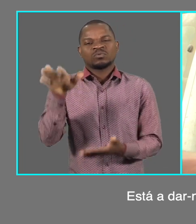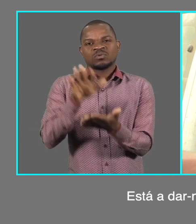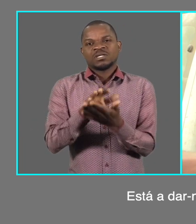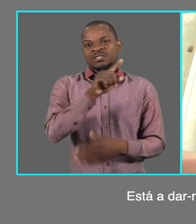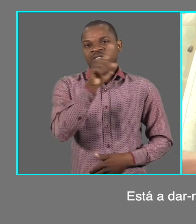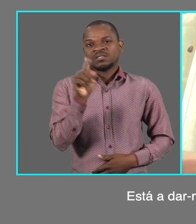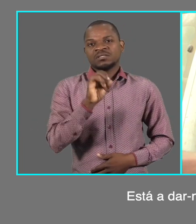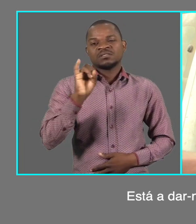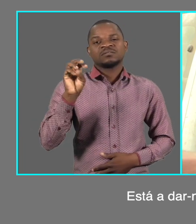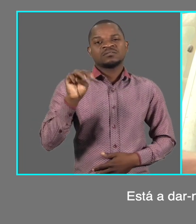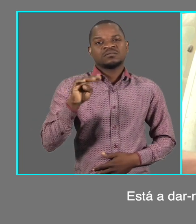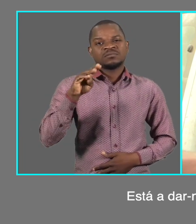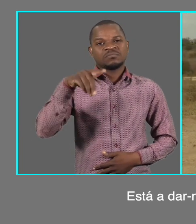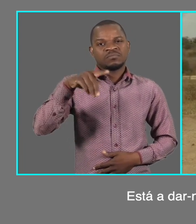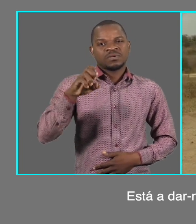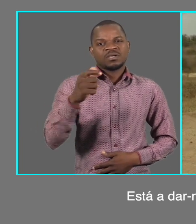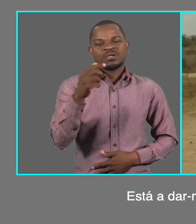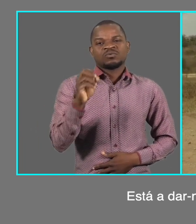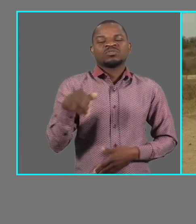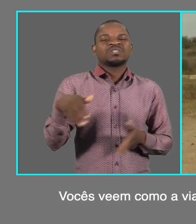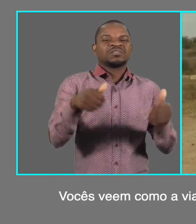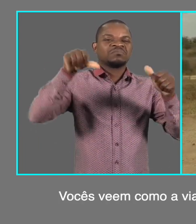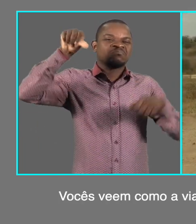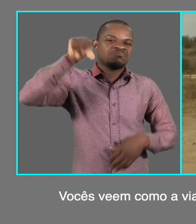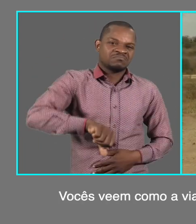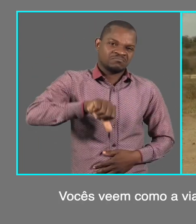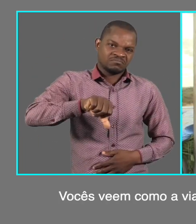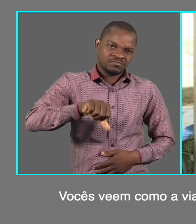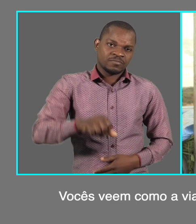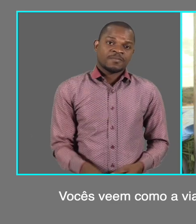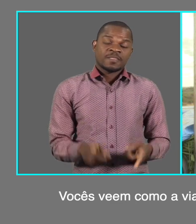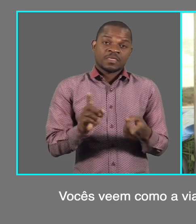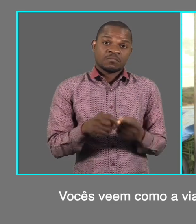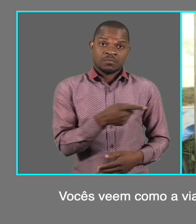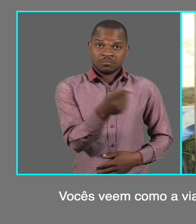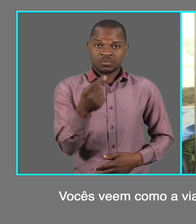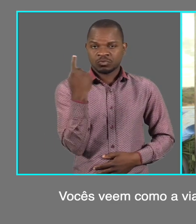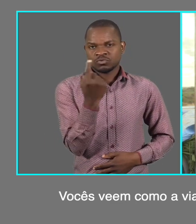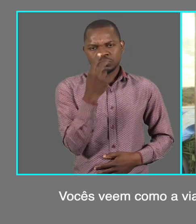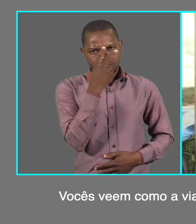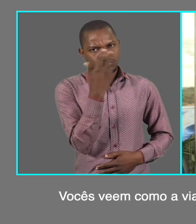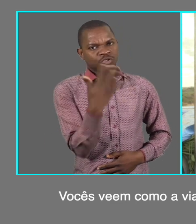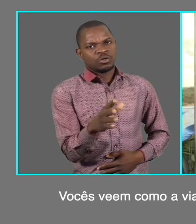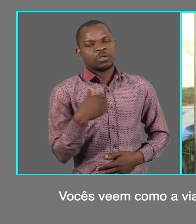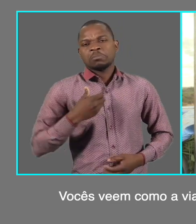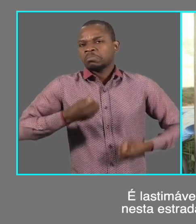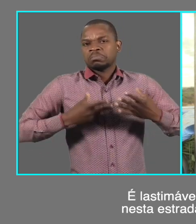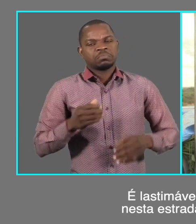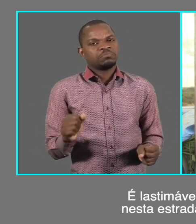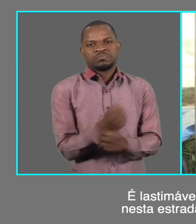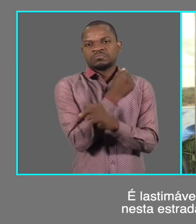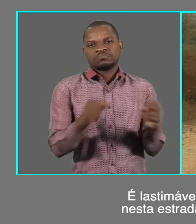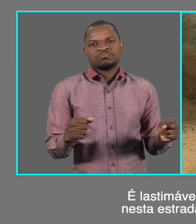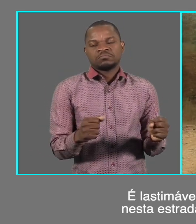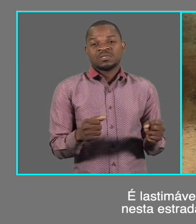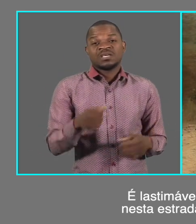Então, dá-nos a dar grandes danos à estrada. Vocês veem como é que havia, Nem é preciso fazer comentários. Isto